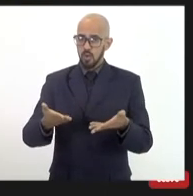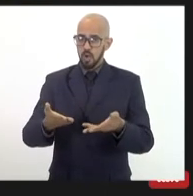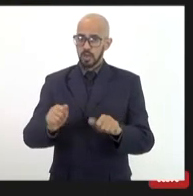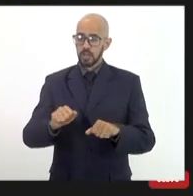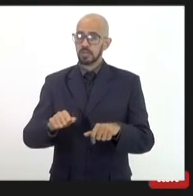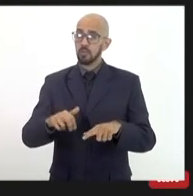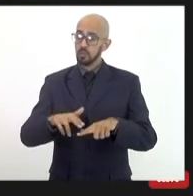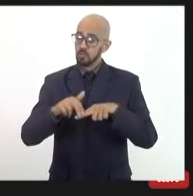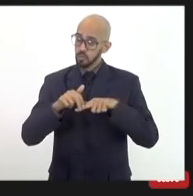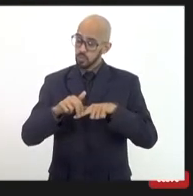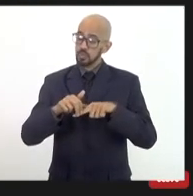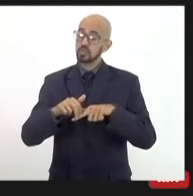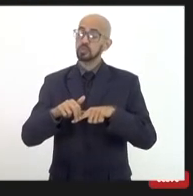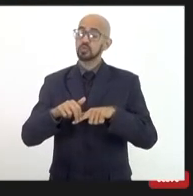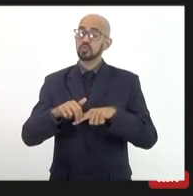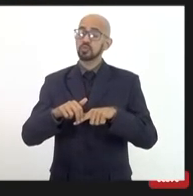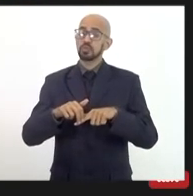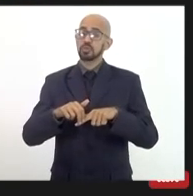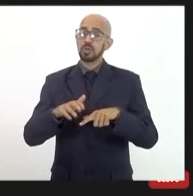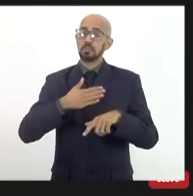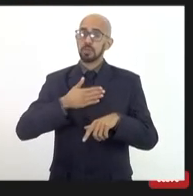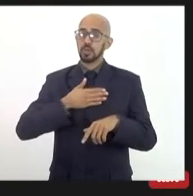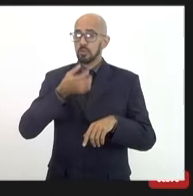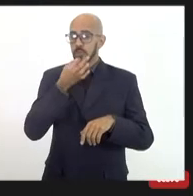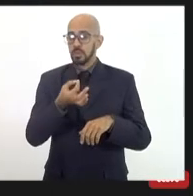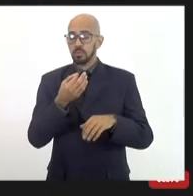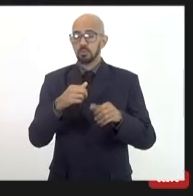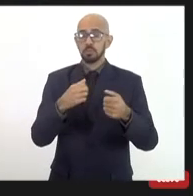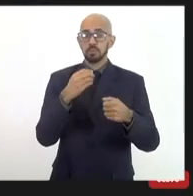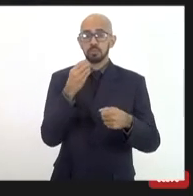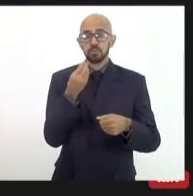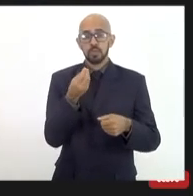coisa remetendo desenvolvimento de